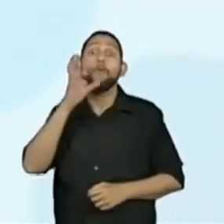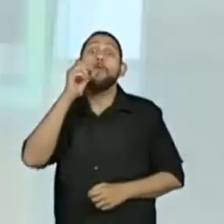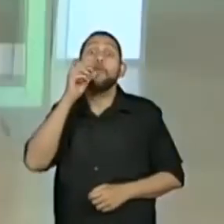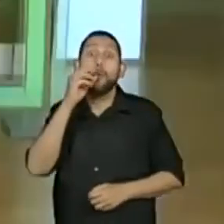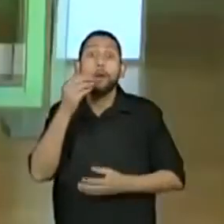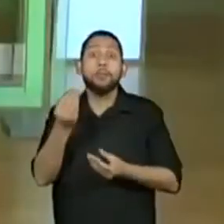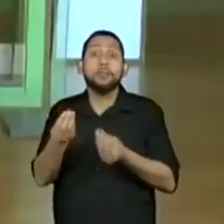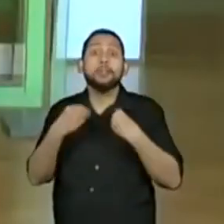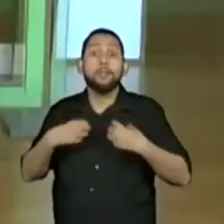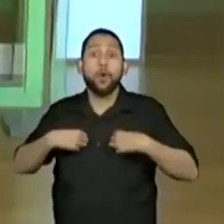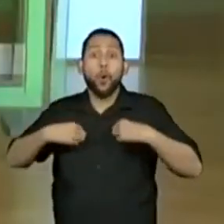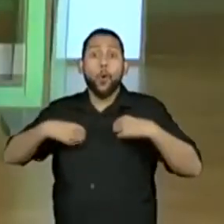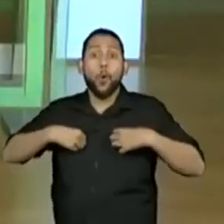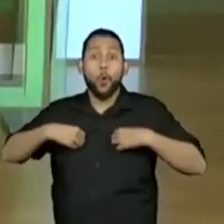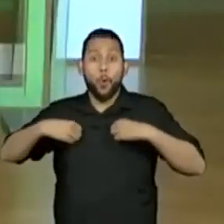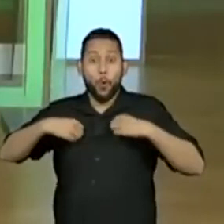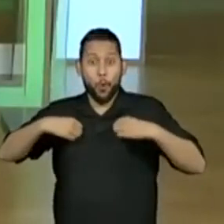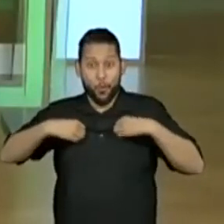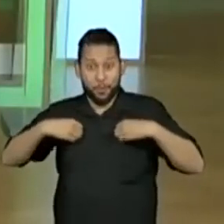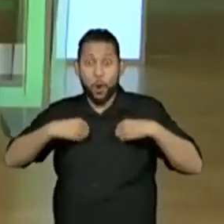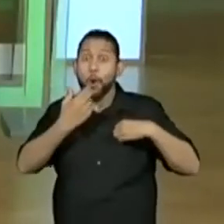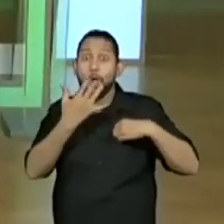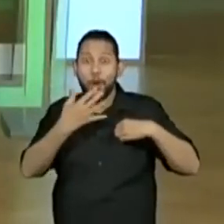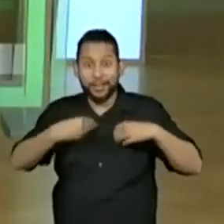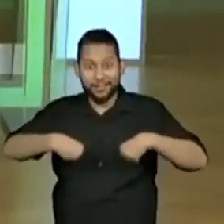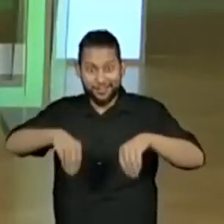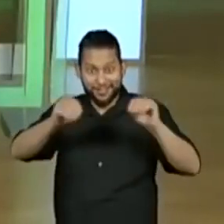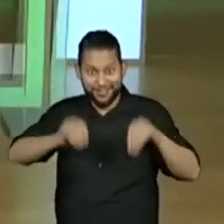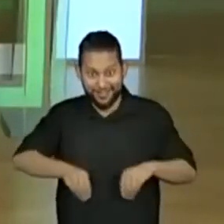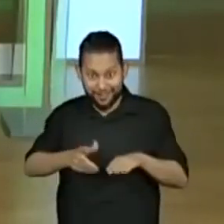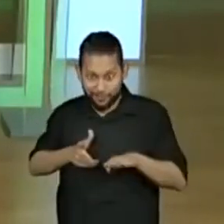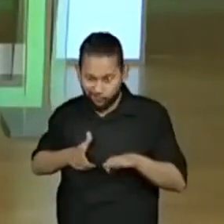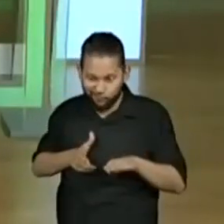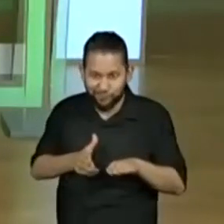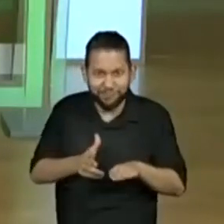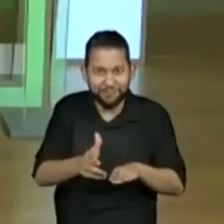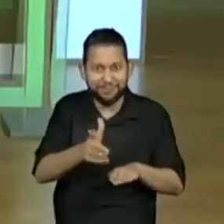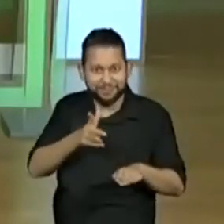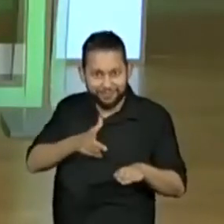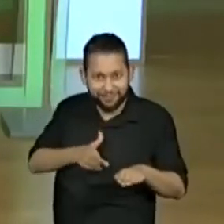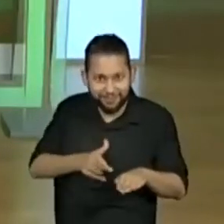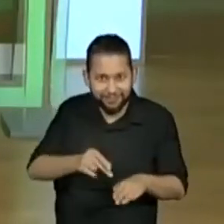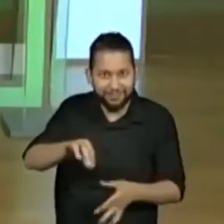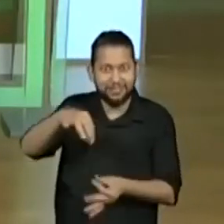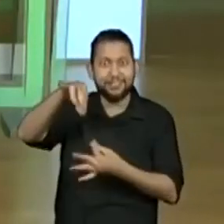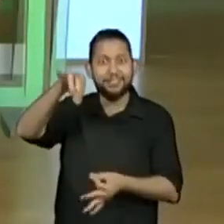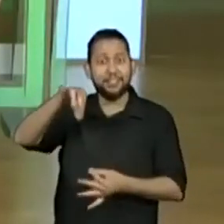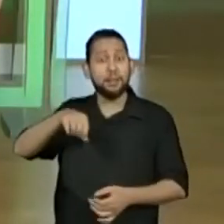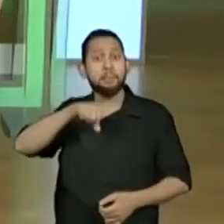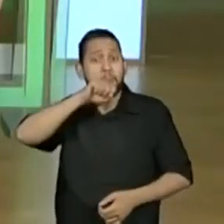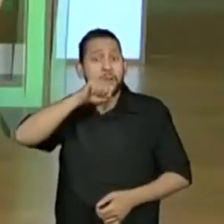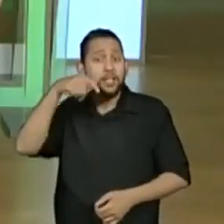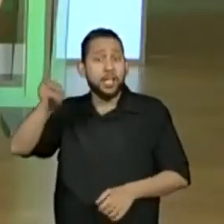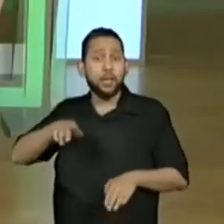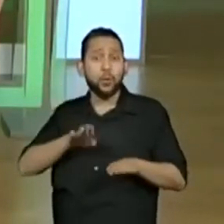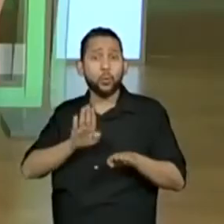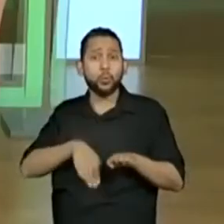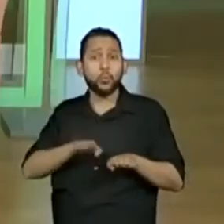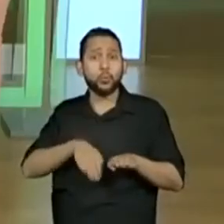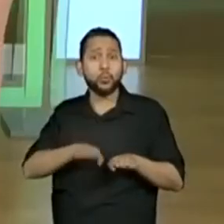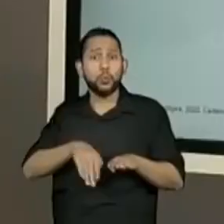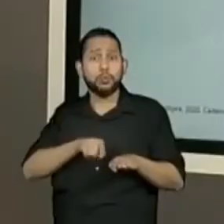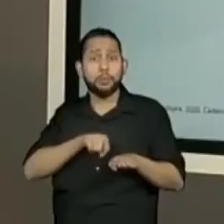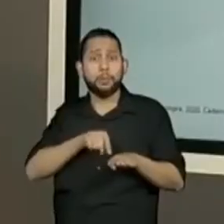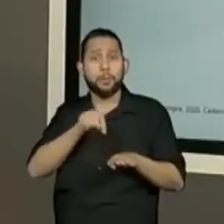pelas mães dos colegas, né? Que eu tive a felicidade de morar numa rua que a gente tinha as mães costureiras e sempre tinha um pedaço de